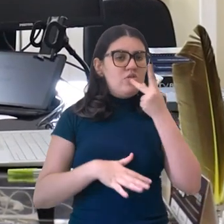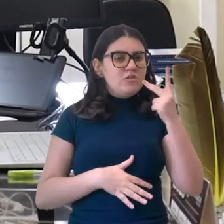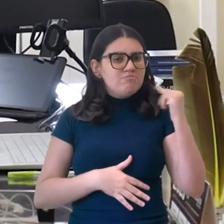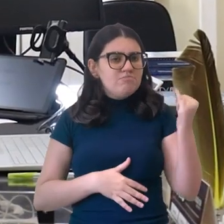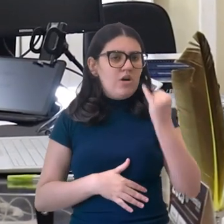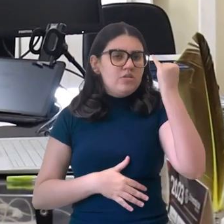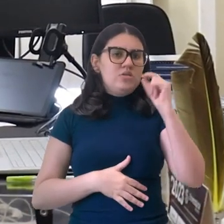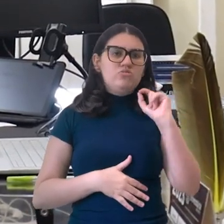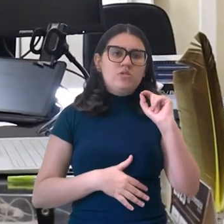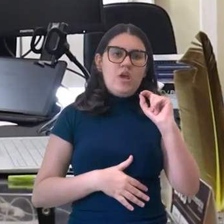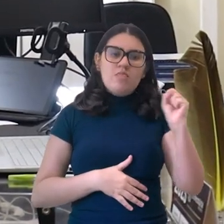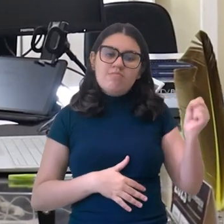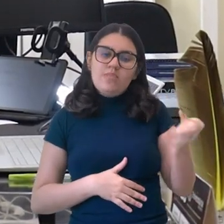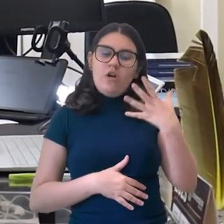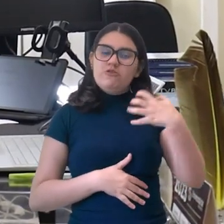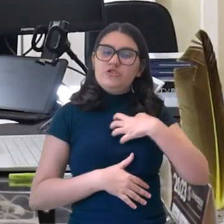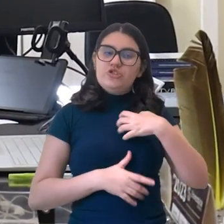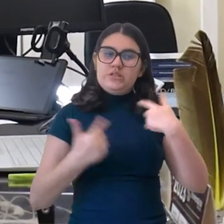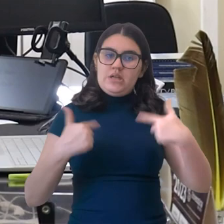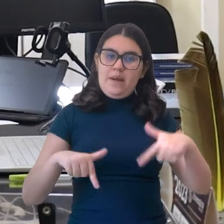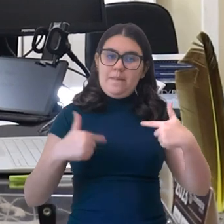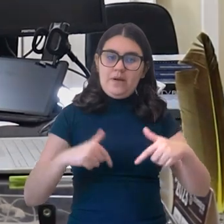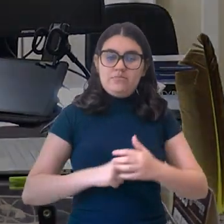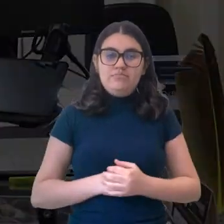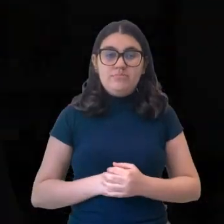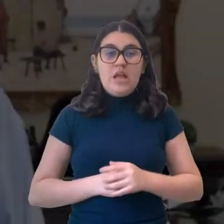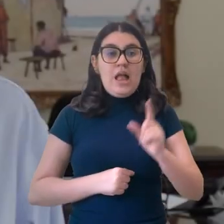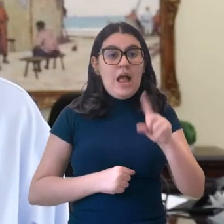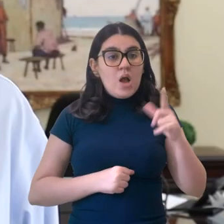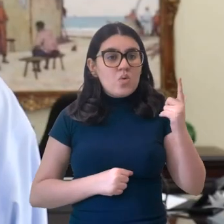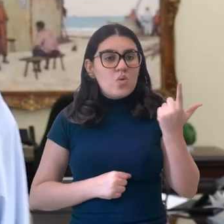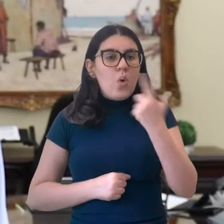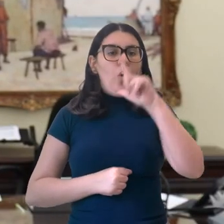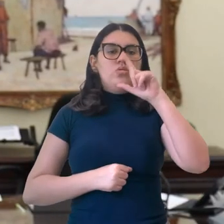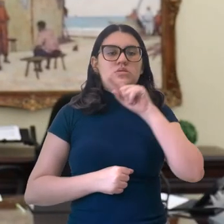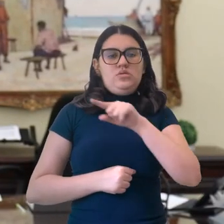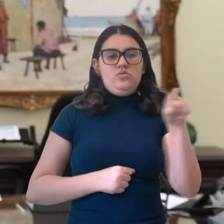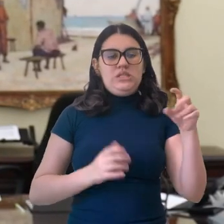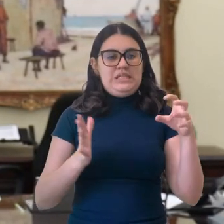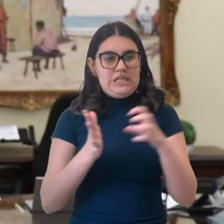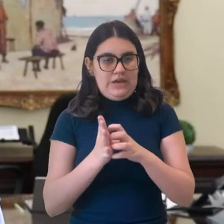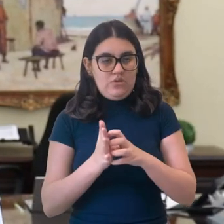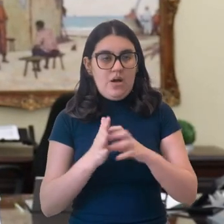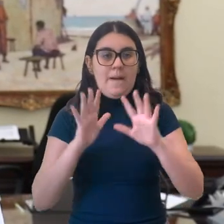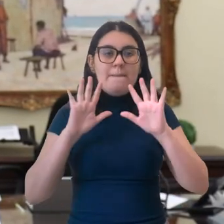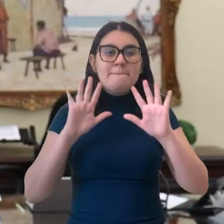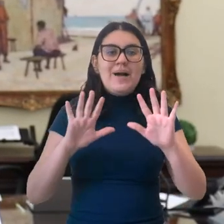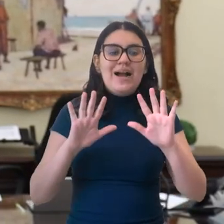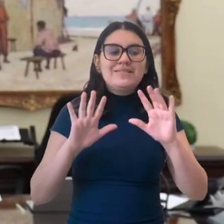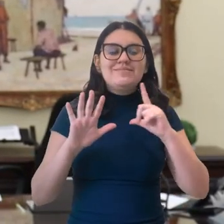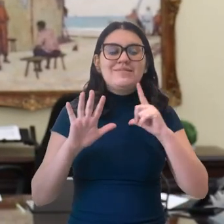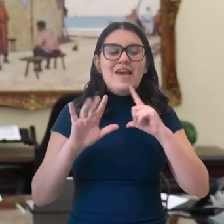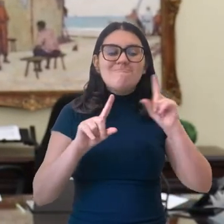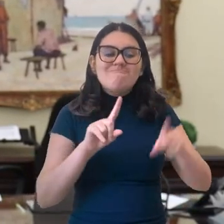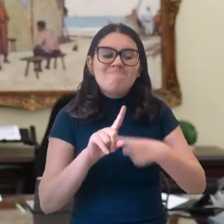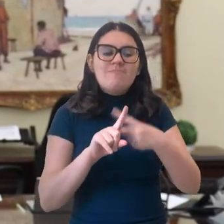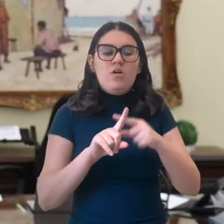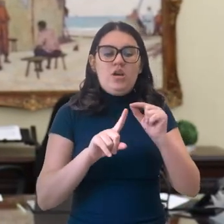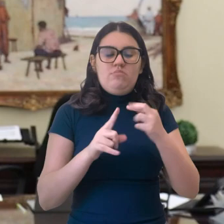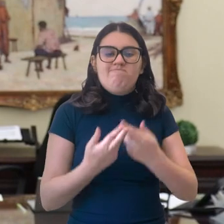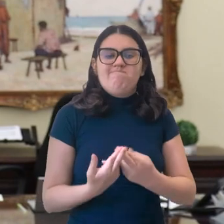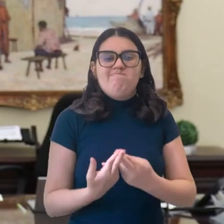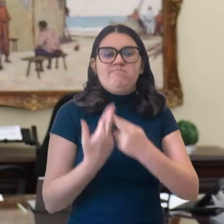UFC, uma modernização importante na nossa forma de trabalhar. Essa é uma conquista dos servidores, mas é uma conquista que vem acompanhada